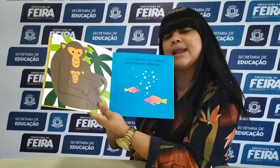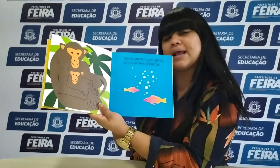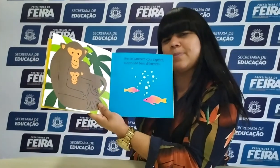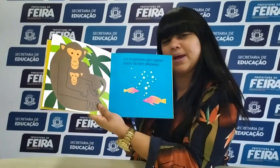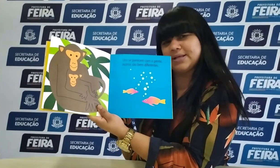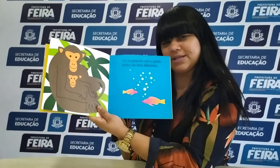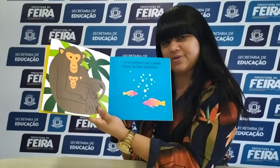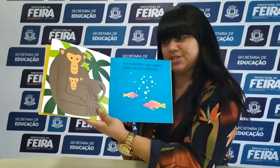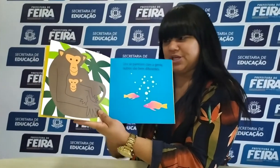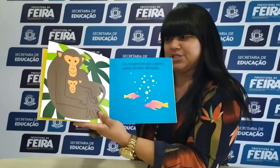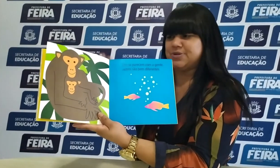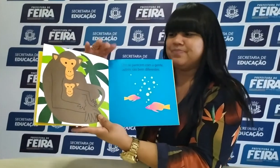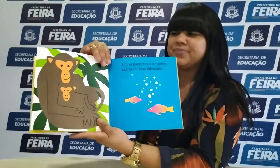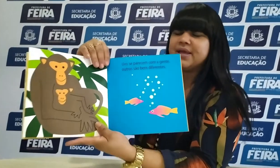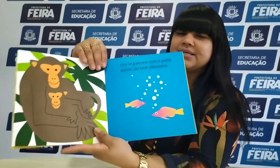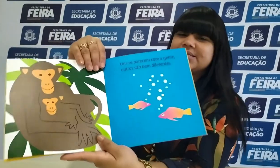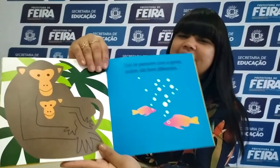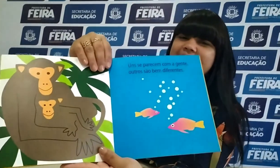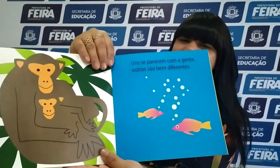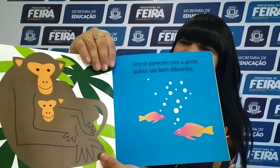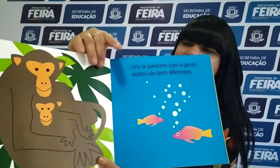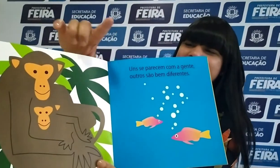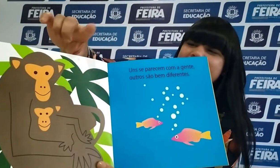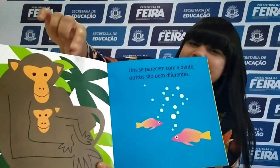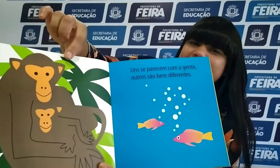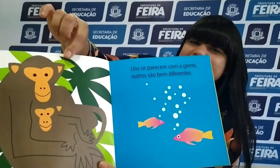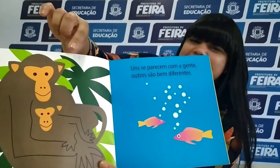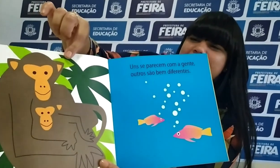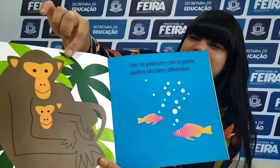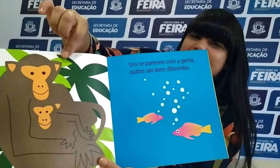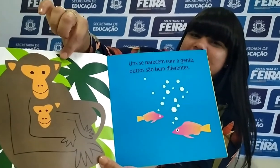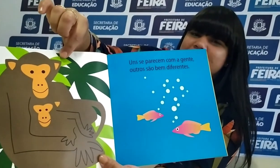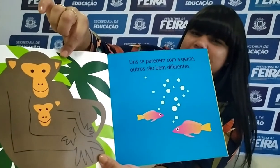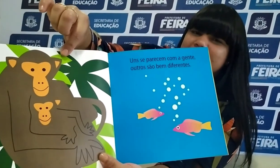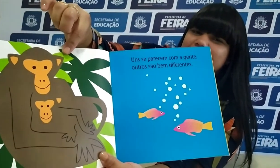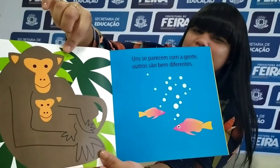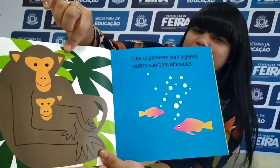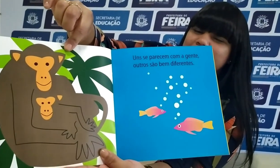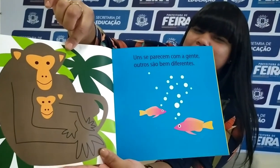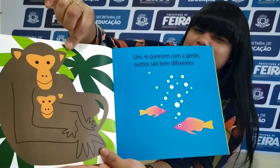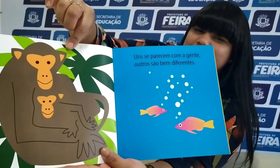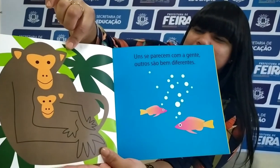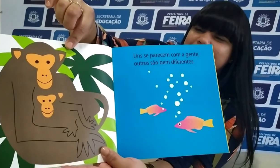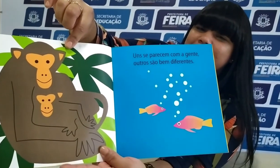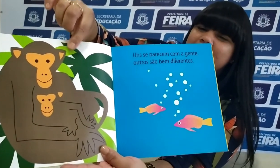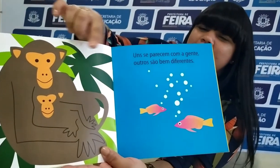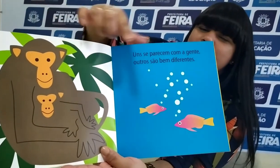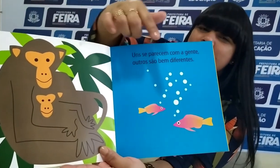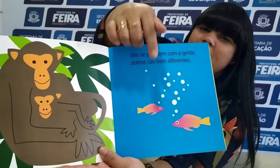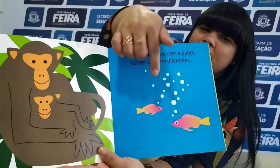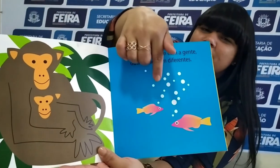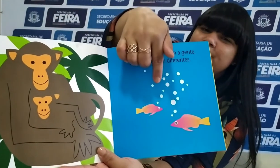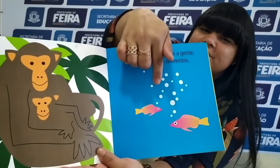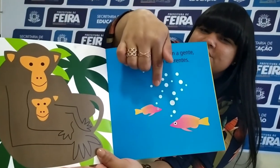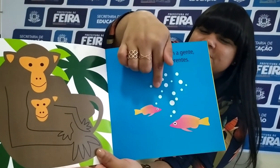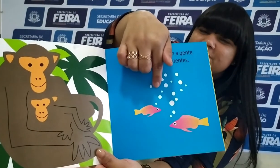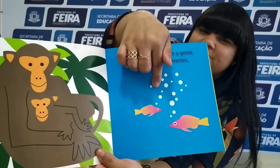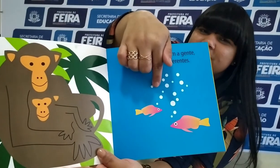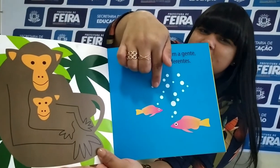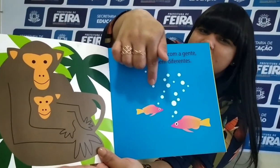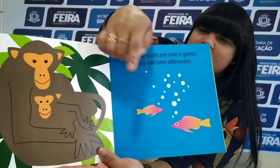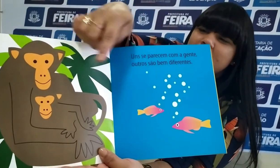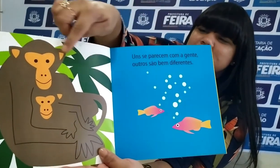Quem será que parece com a gente? Será que é esse macaquinho aqui, todo bonito? Ou o